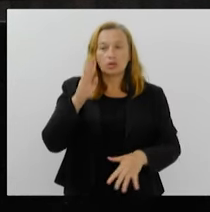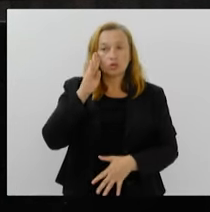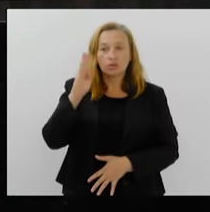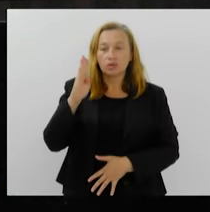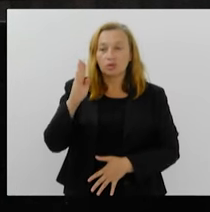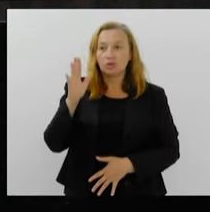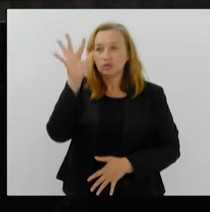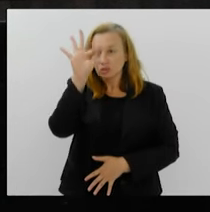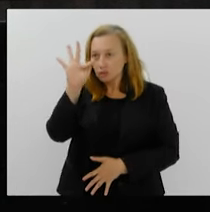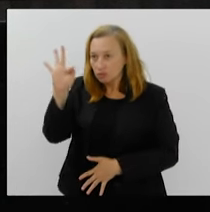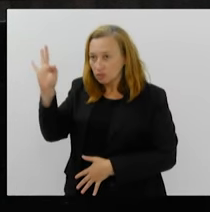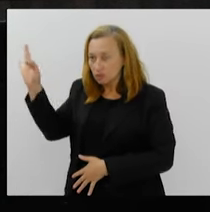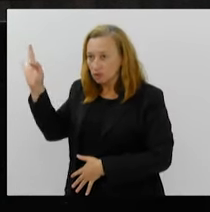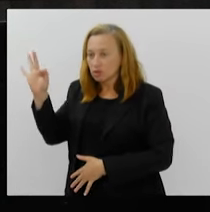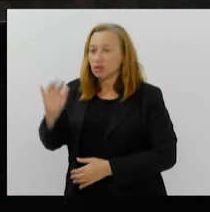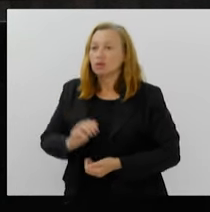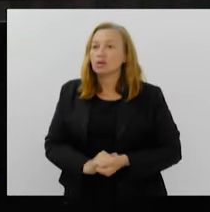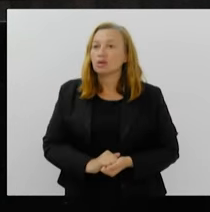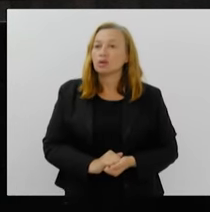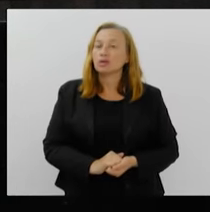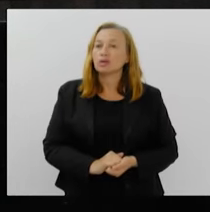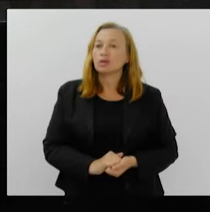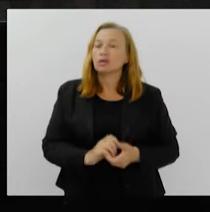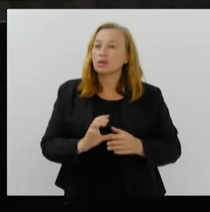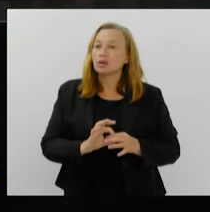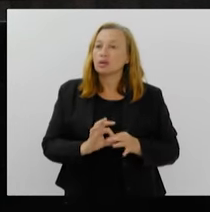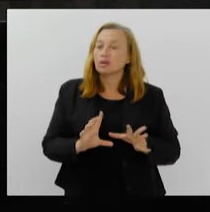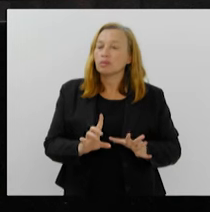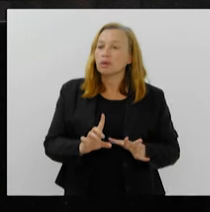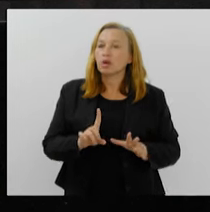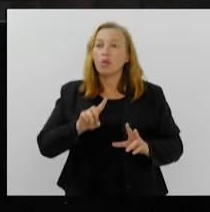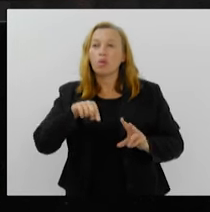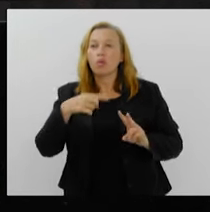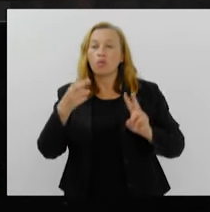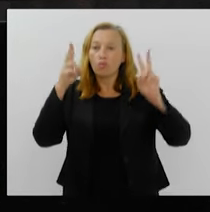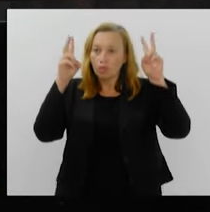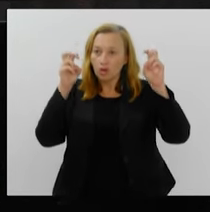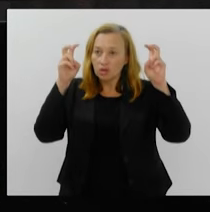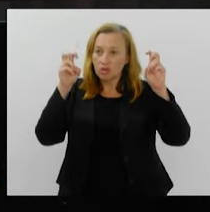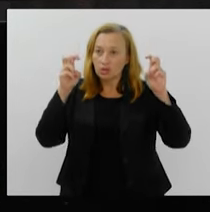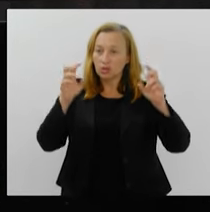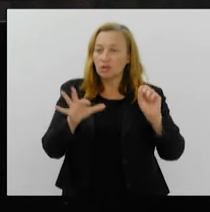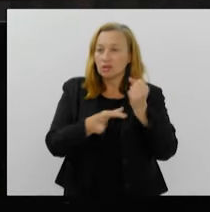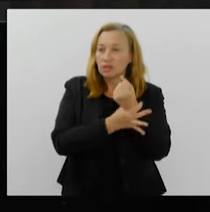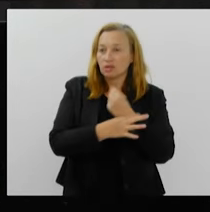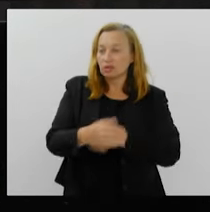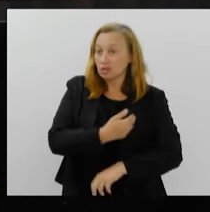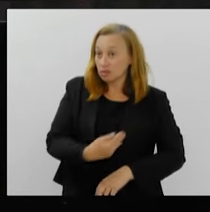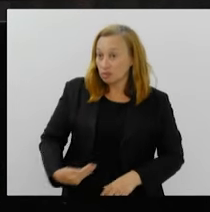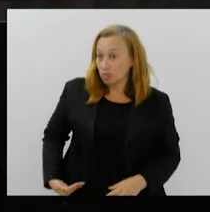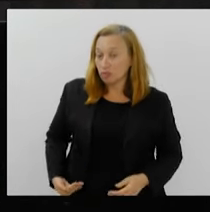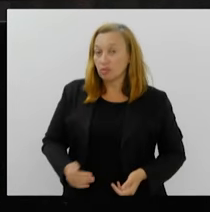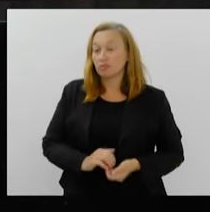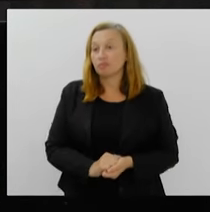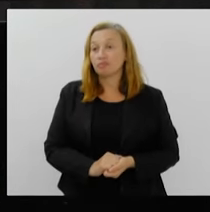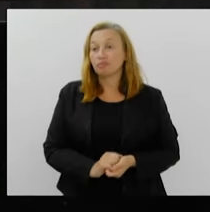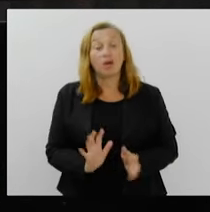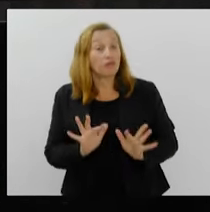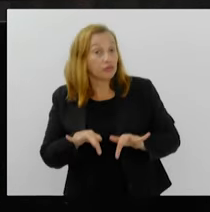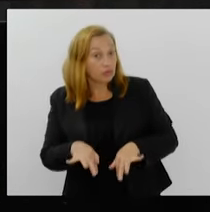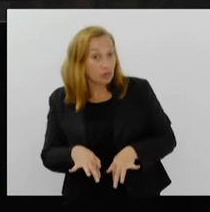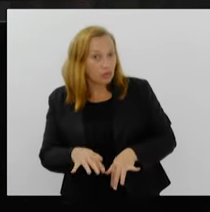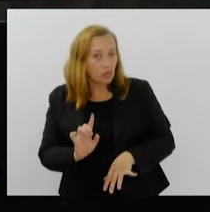federativos para debelar a questão da segurança pública. política. Afinal,